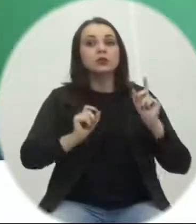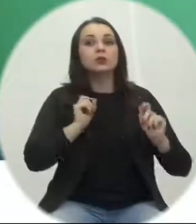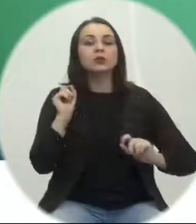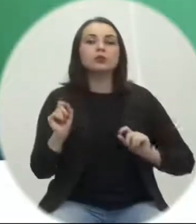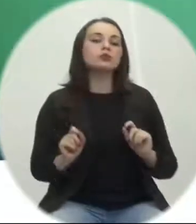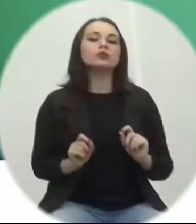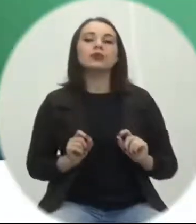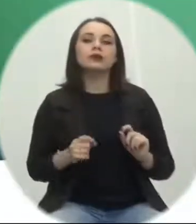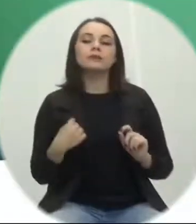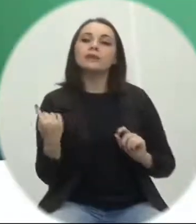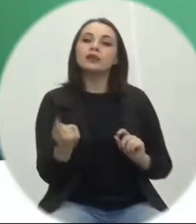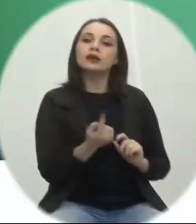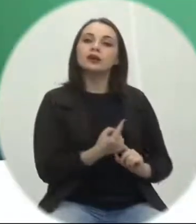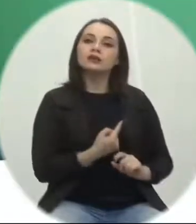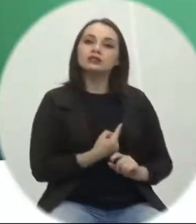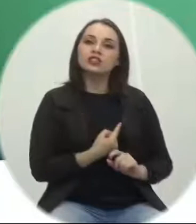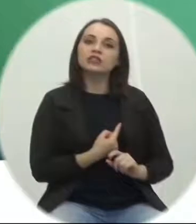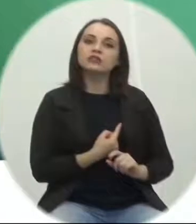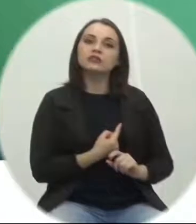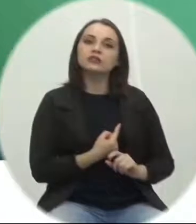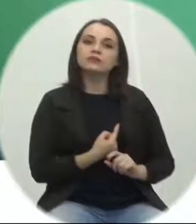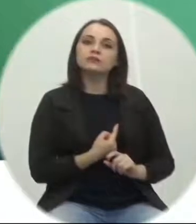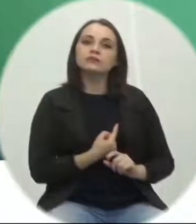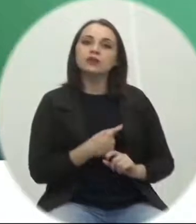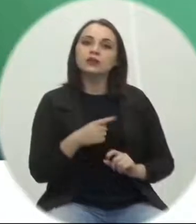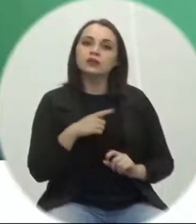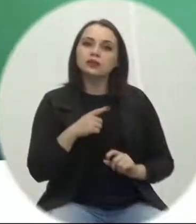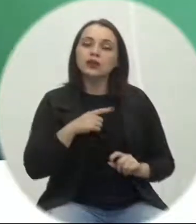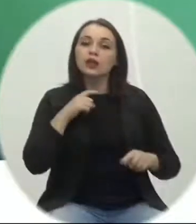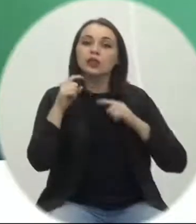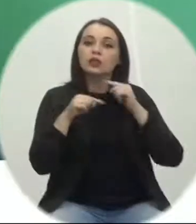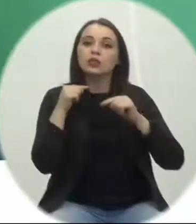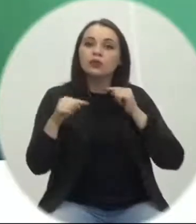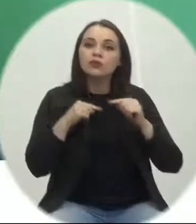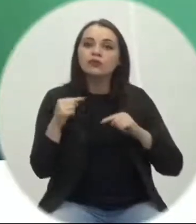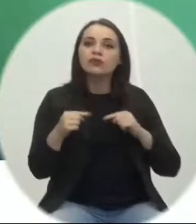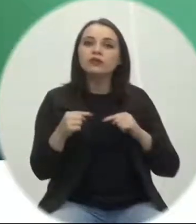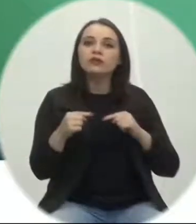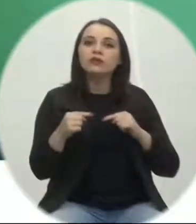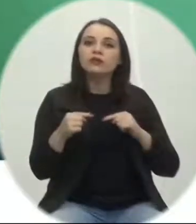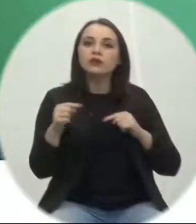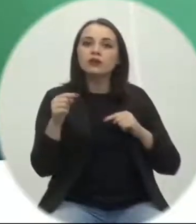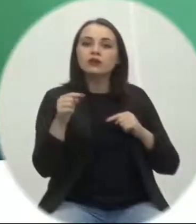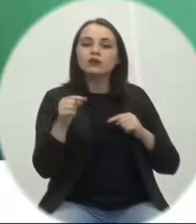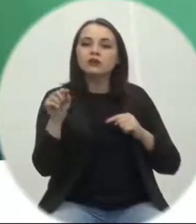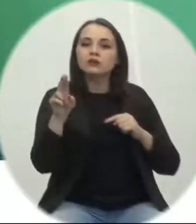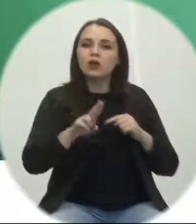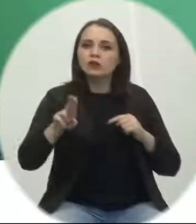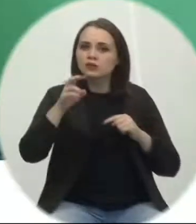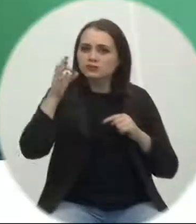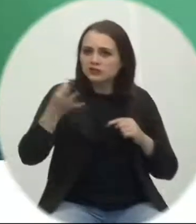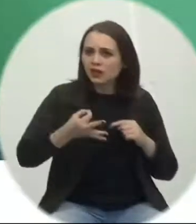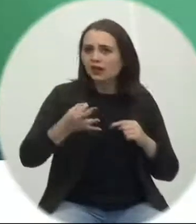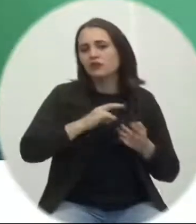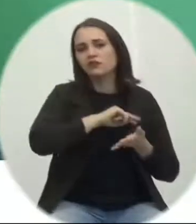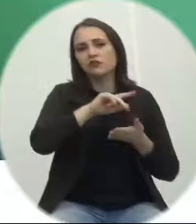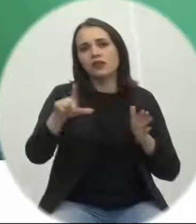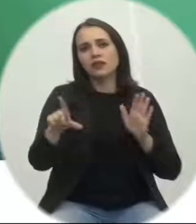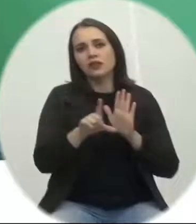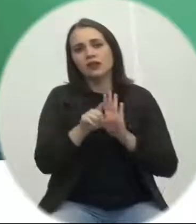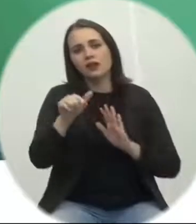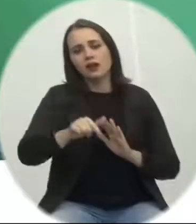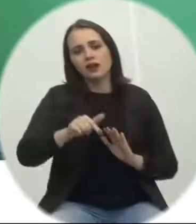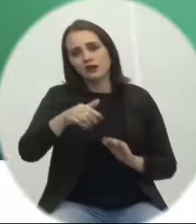que a gente tem principalmente dúvidas sobre a boa aplicação de muitas leis aqui no município e por isso eu